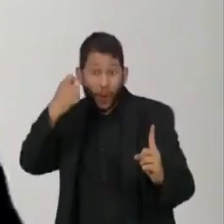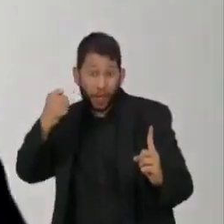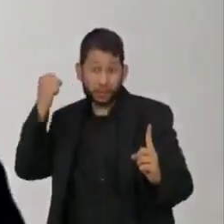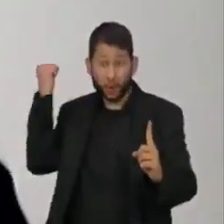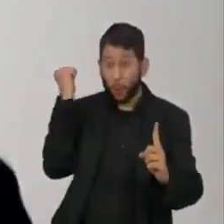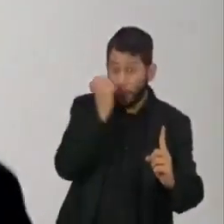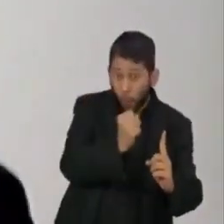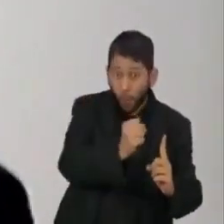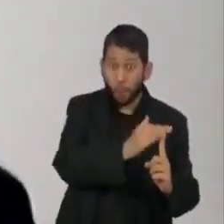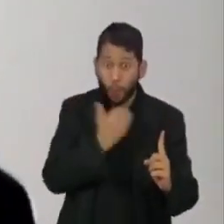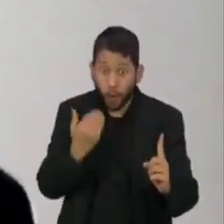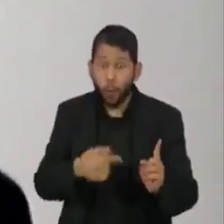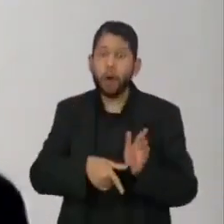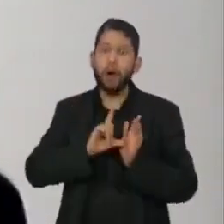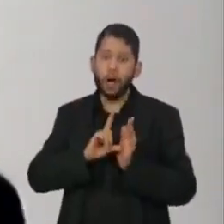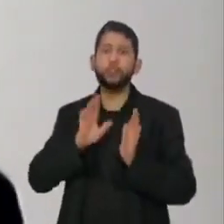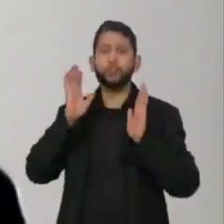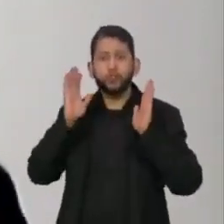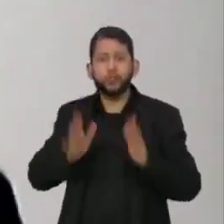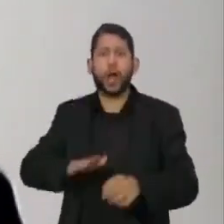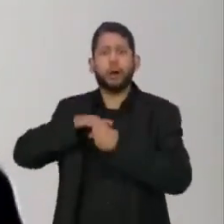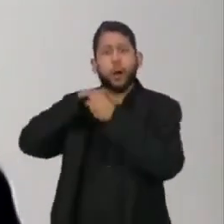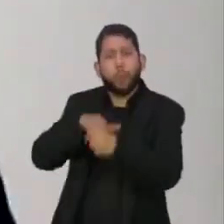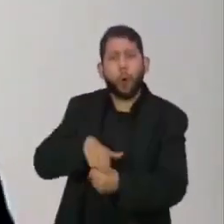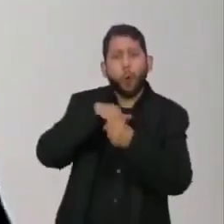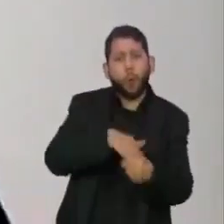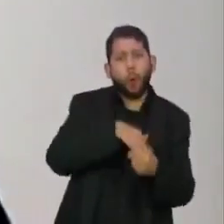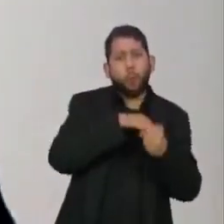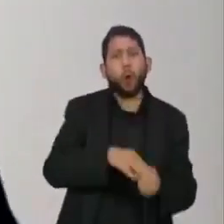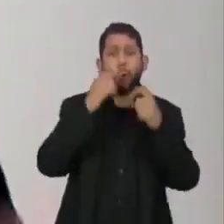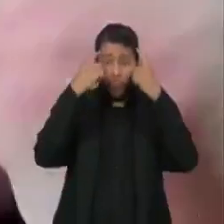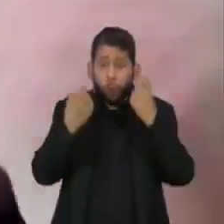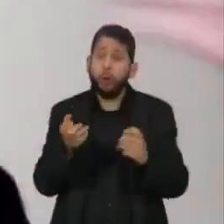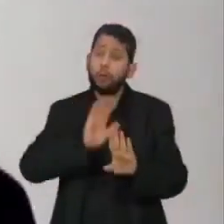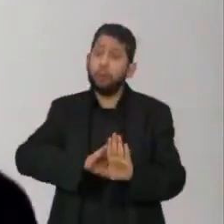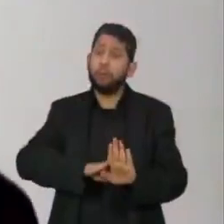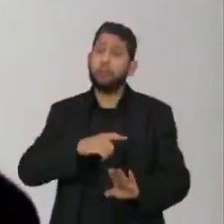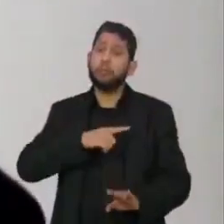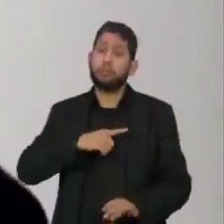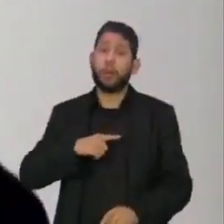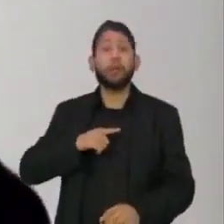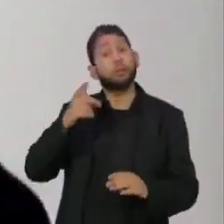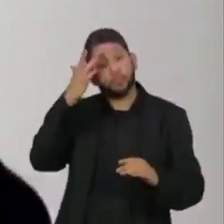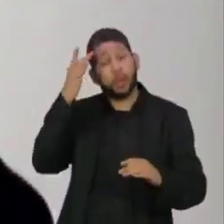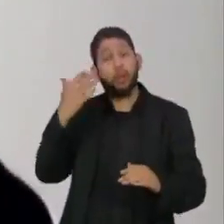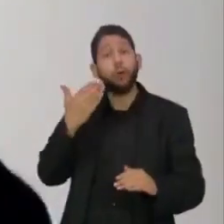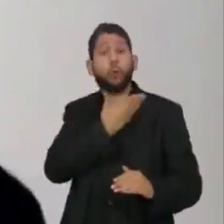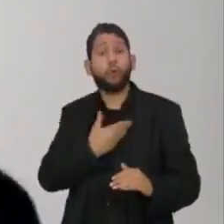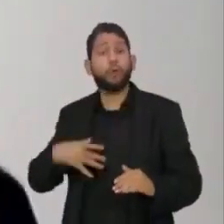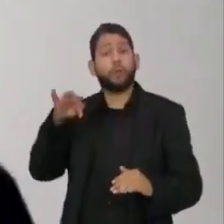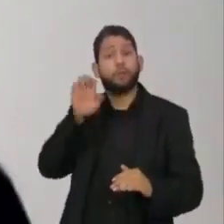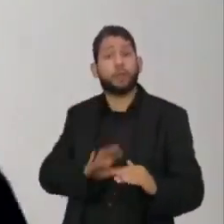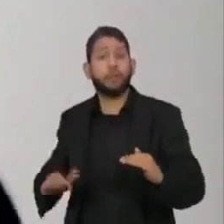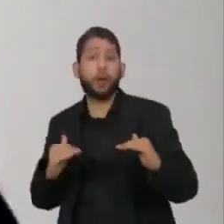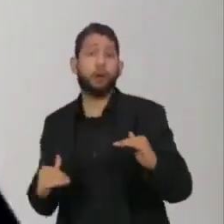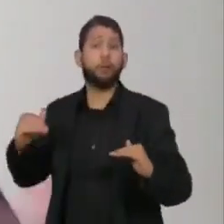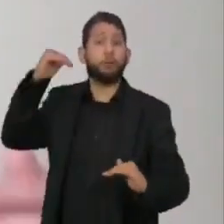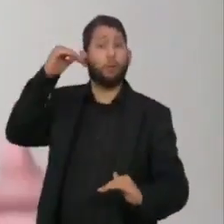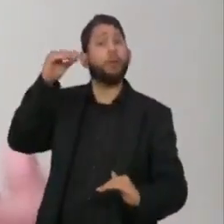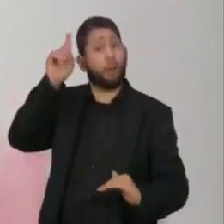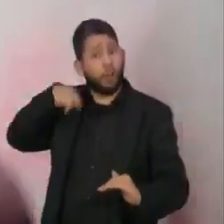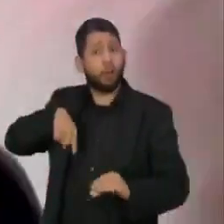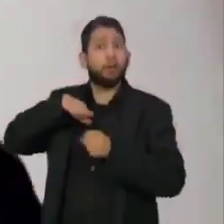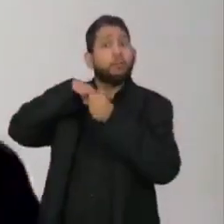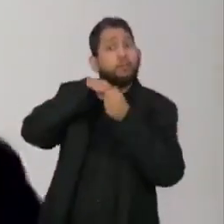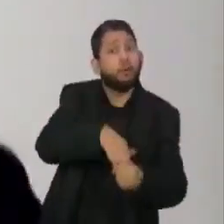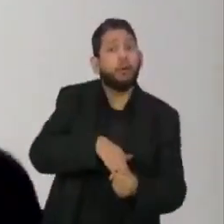começa com a violência simbólica. Violência simbólica, muitas vezes, de altas autoridades do governo federal, que muitas vezes